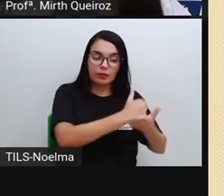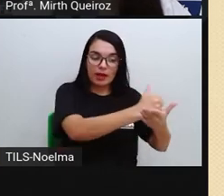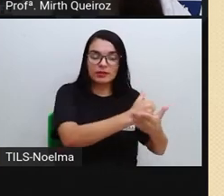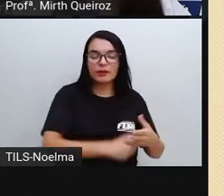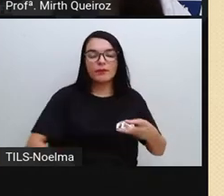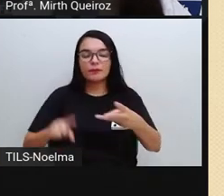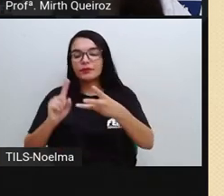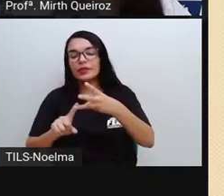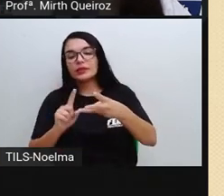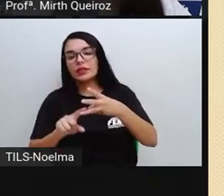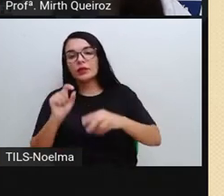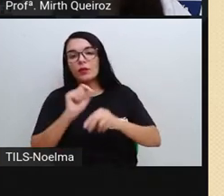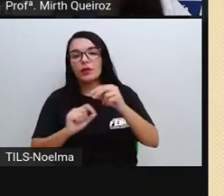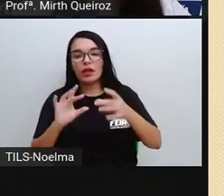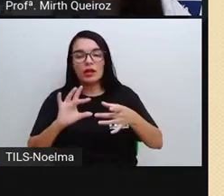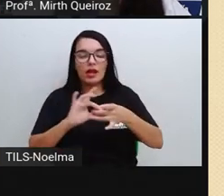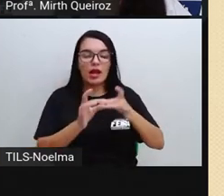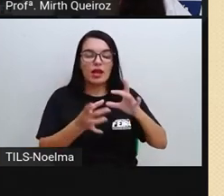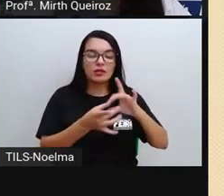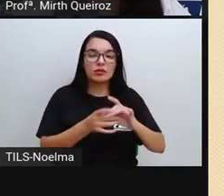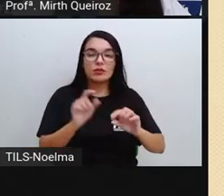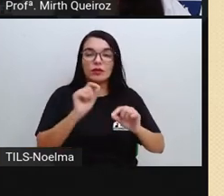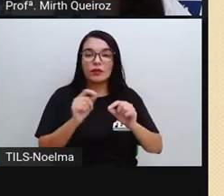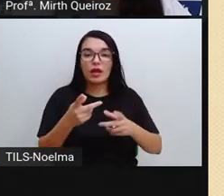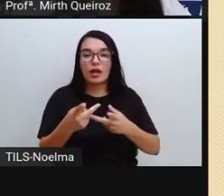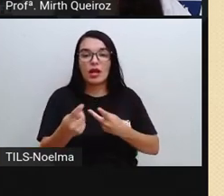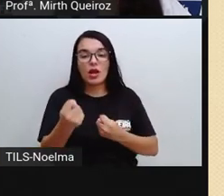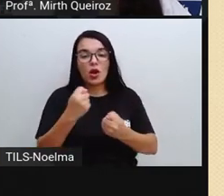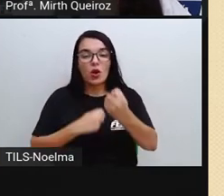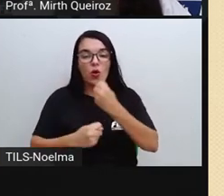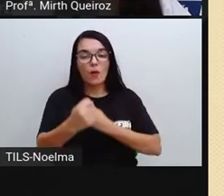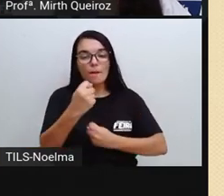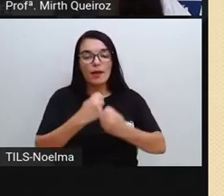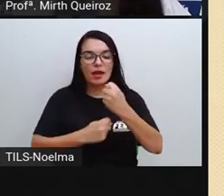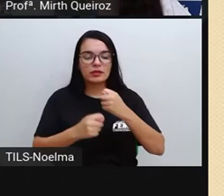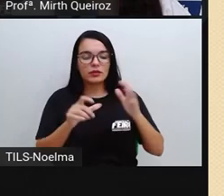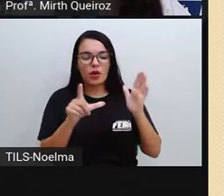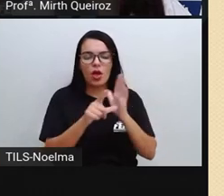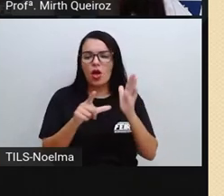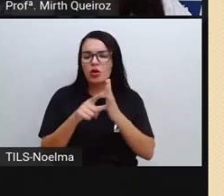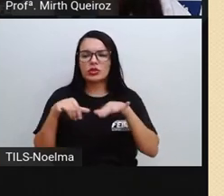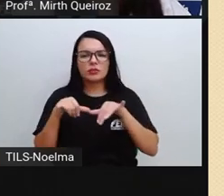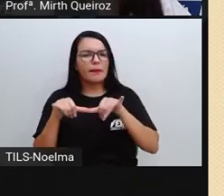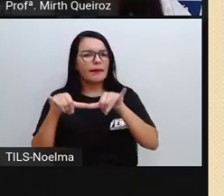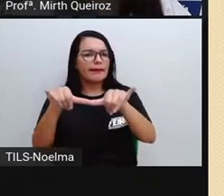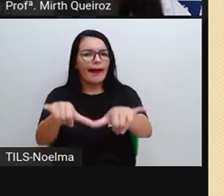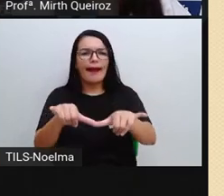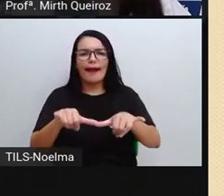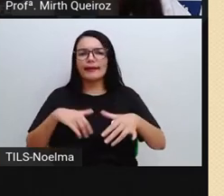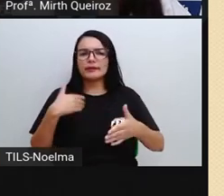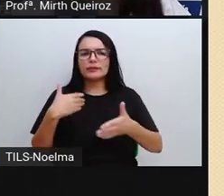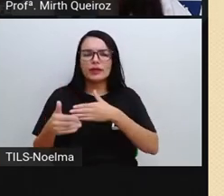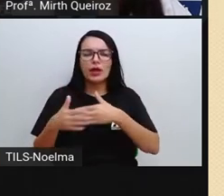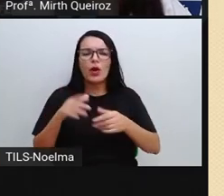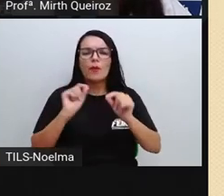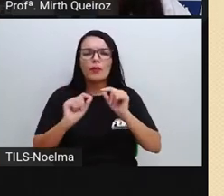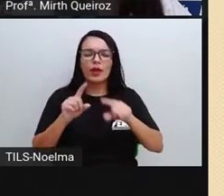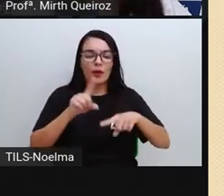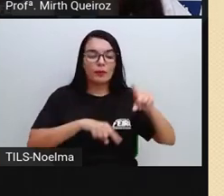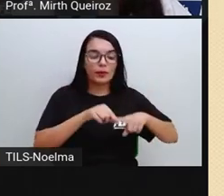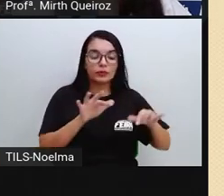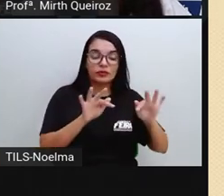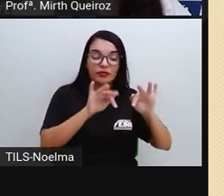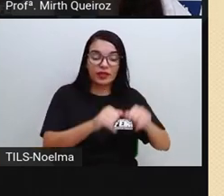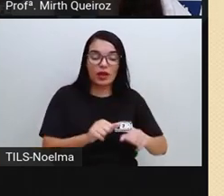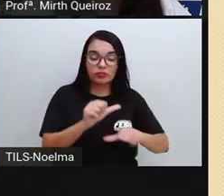terciário, que vai estar aí relacionado com o comércio, que é a comercialização desse produto final, que foi aí transformado aí através